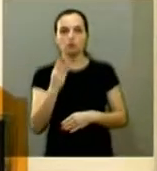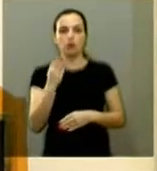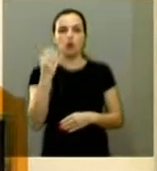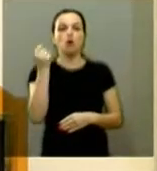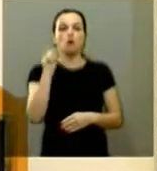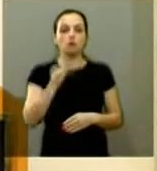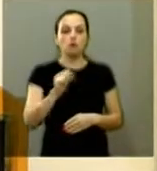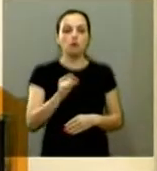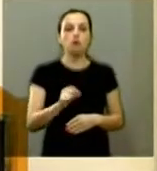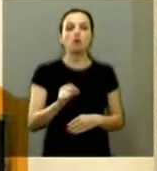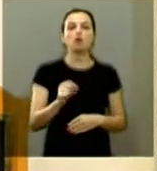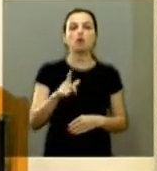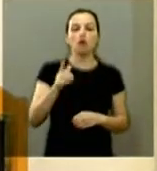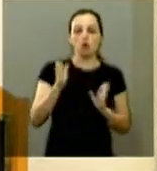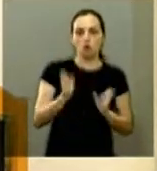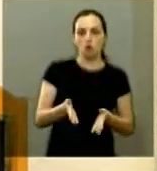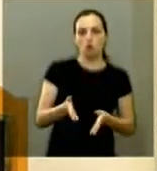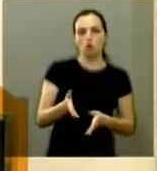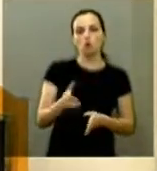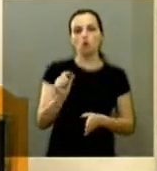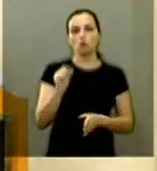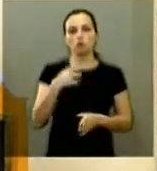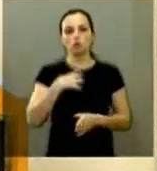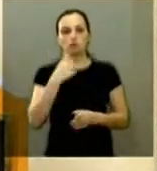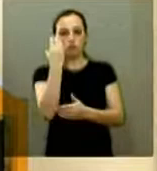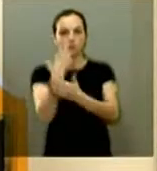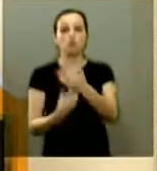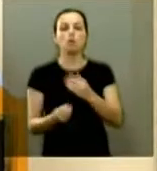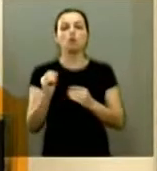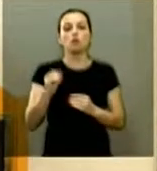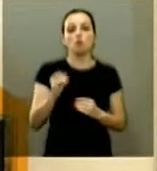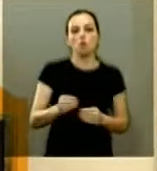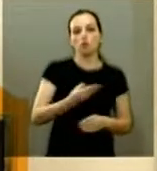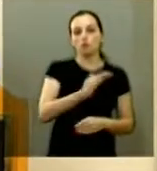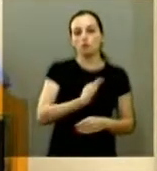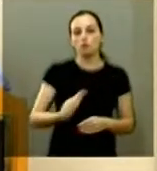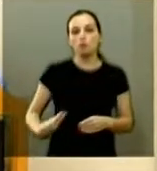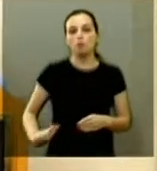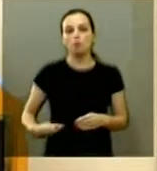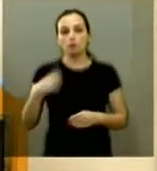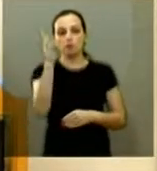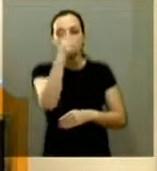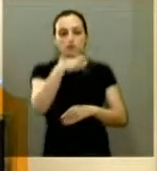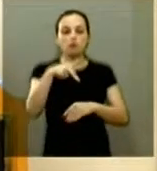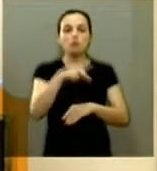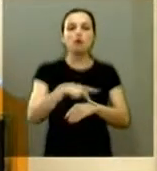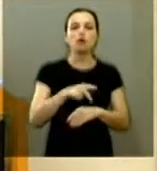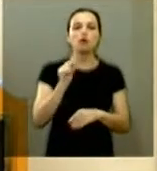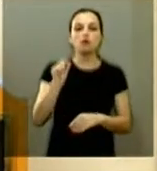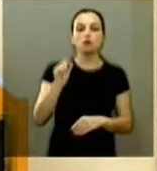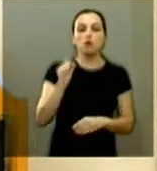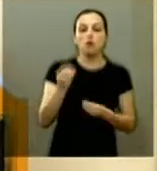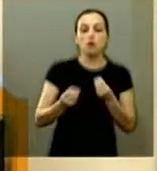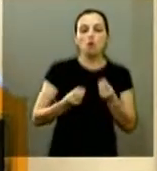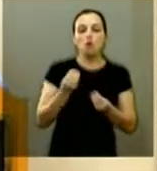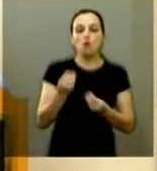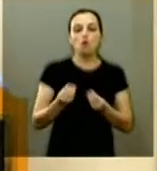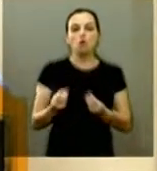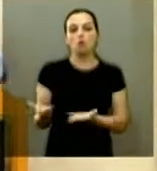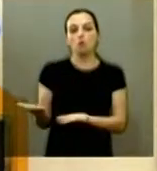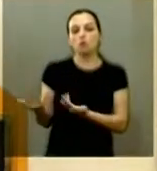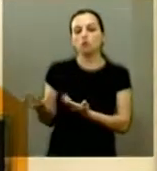estar consolidado e enraizado nos principais setores públicos do nosso país o que será da nossa juventude e dos nossos